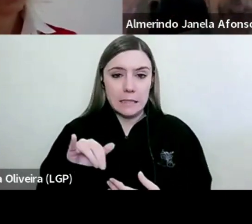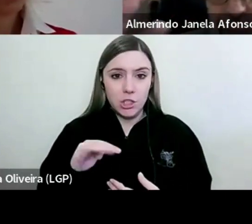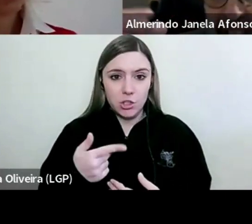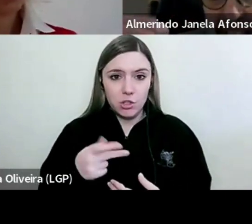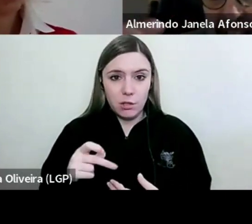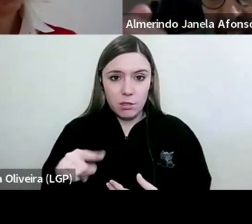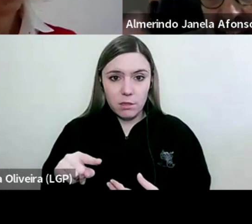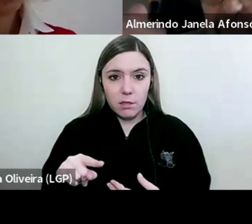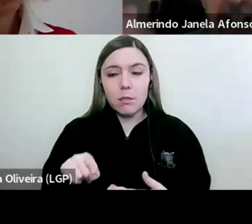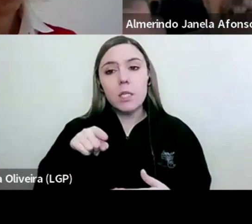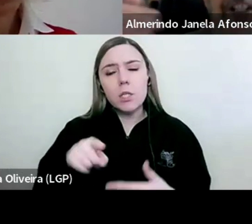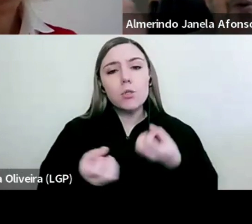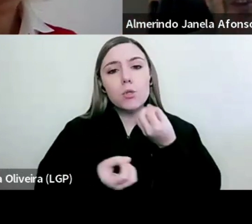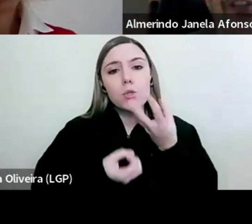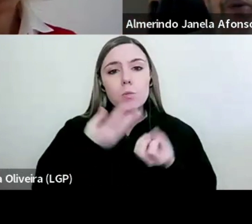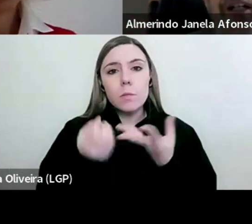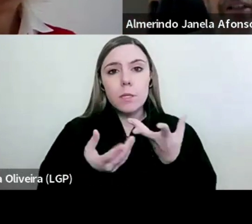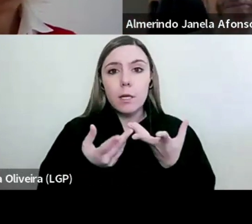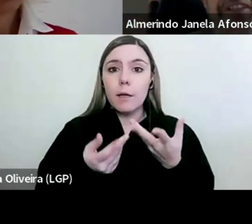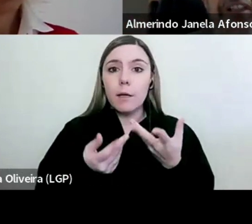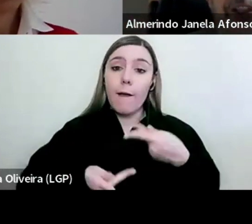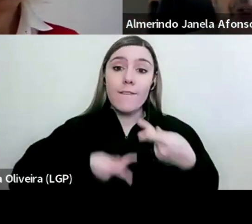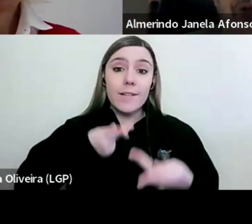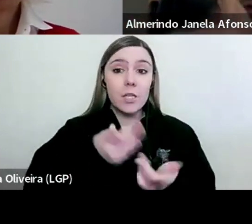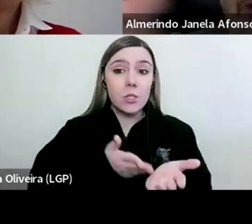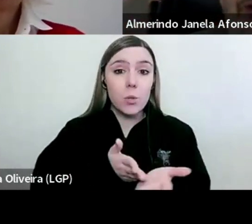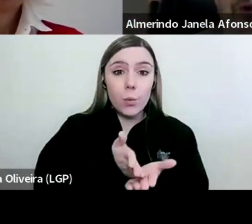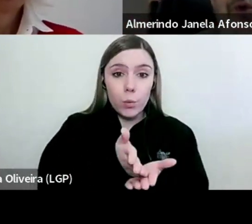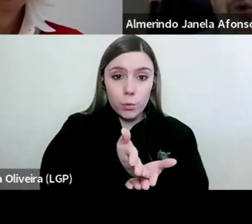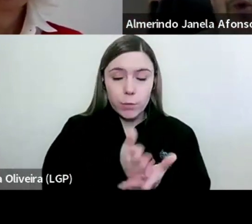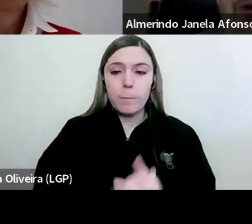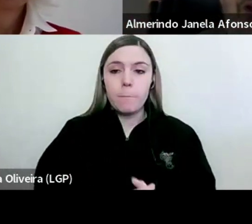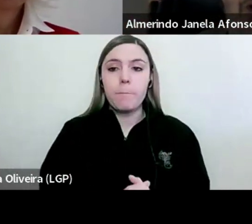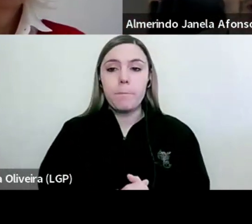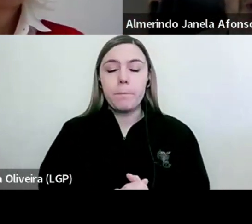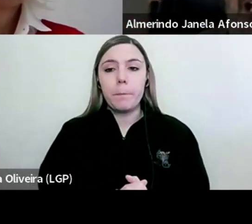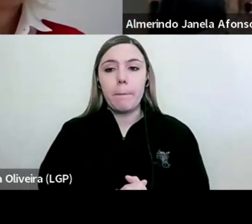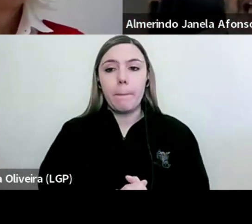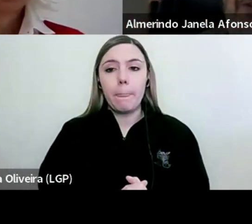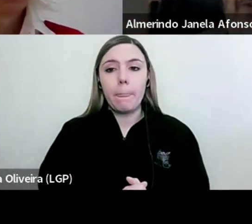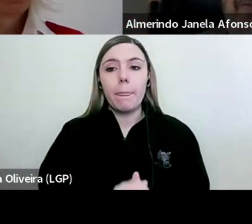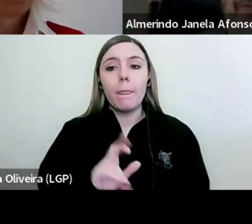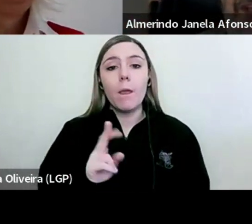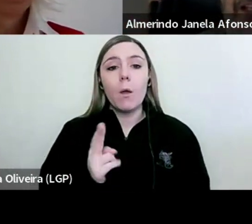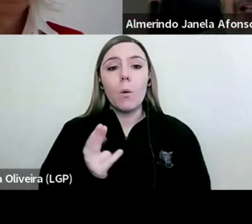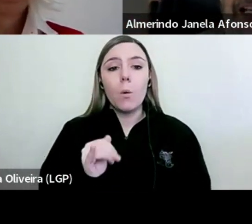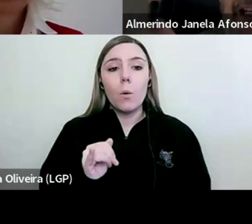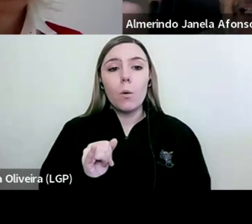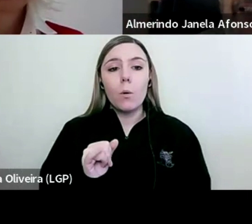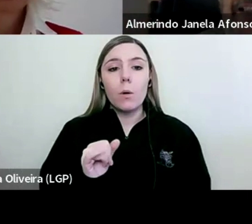justifica a avaliação contínua, que o Rui Grácio